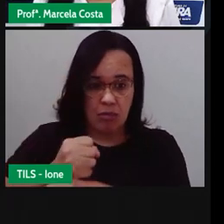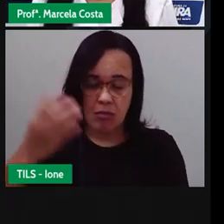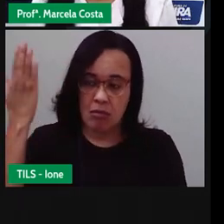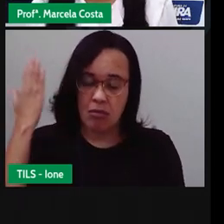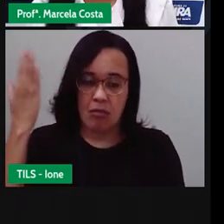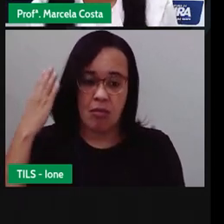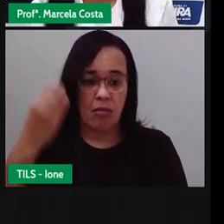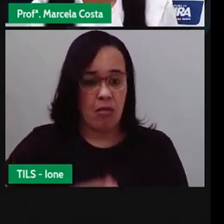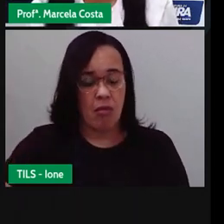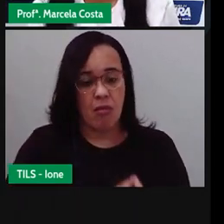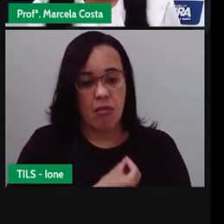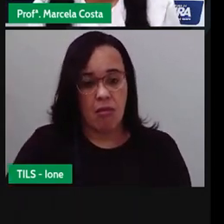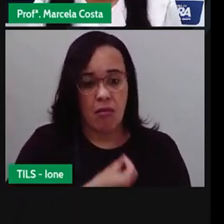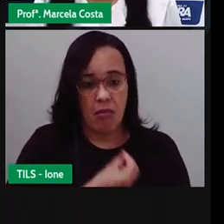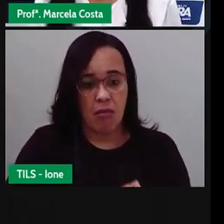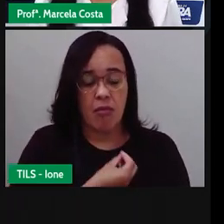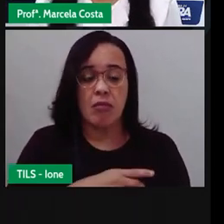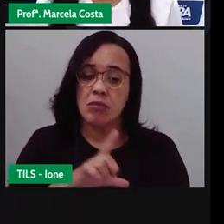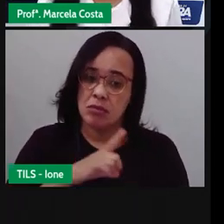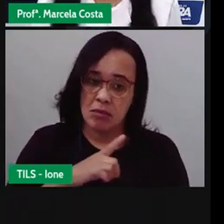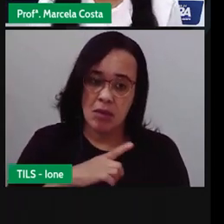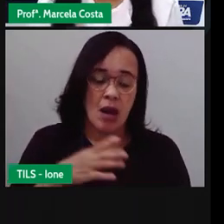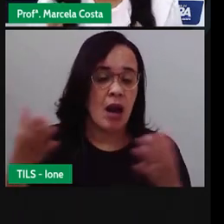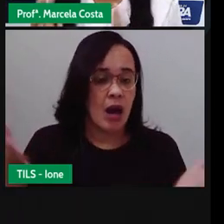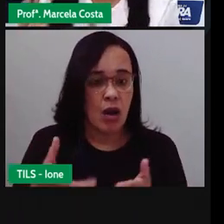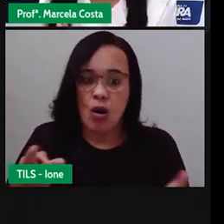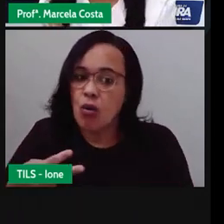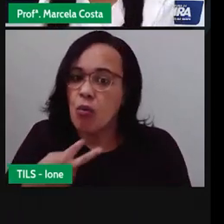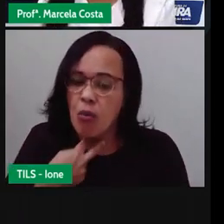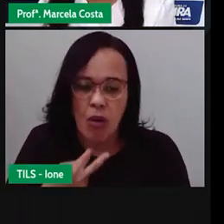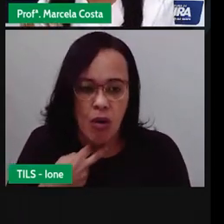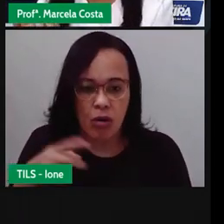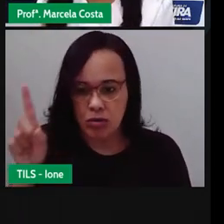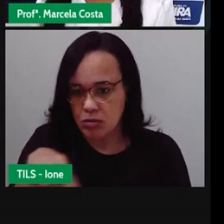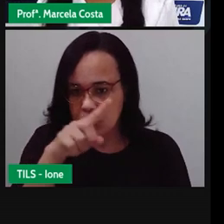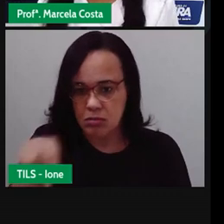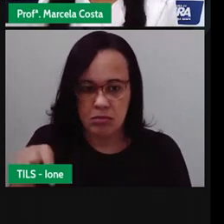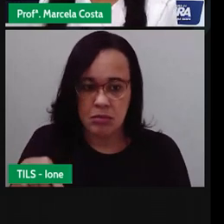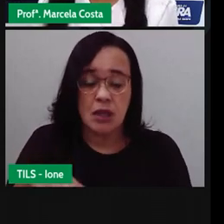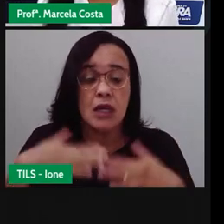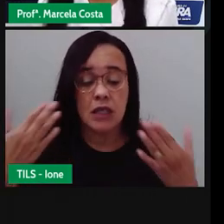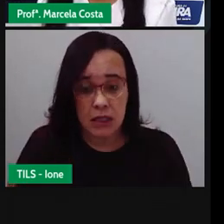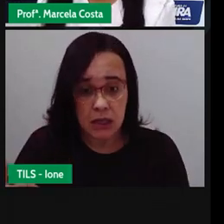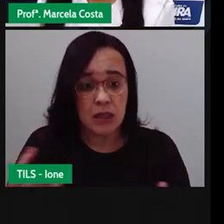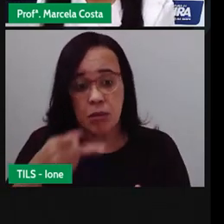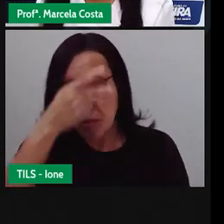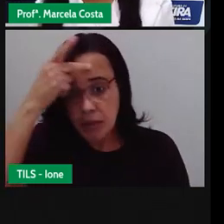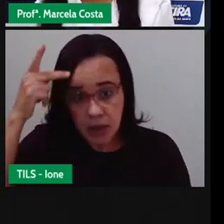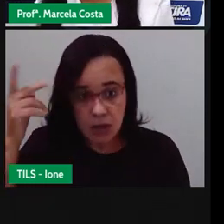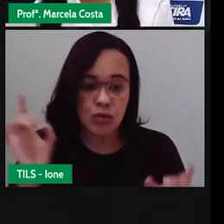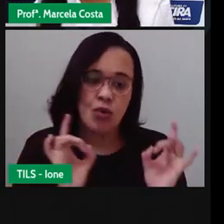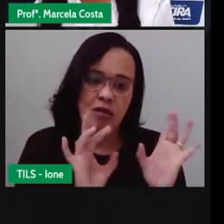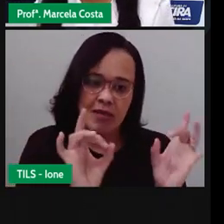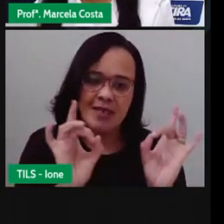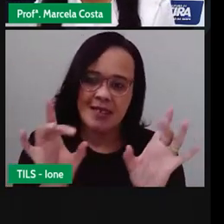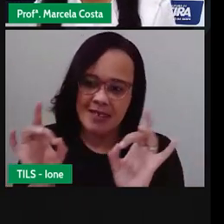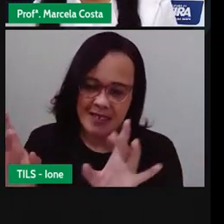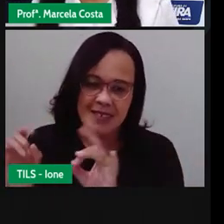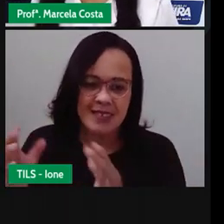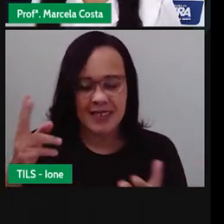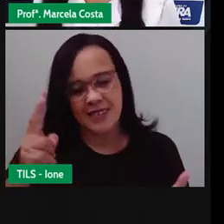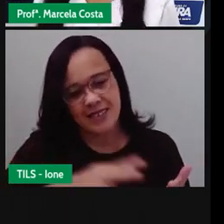um lugar específico onde tinha barracas com pessoas vendendo cordeus.